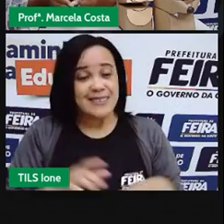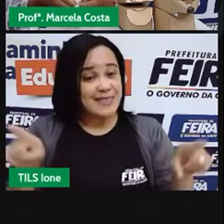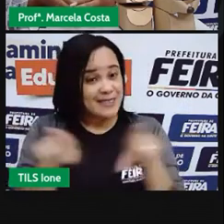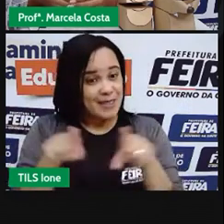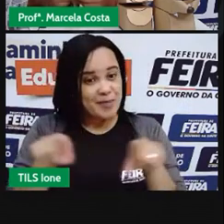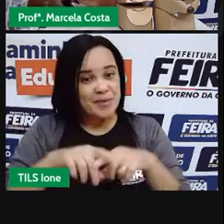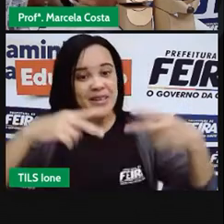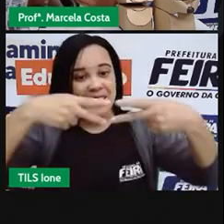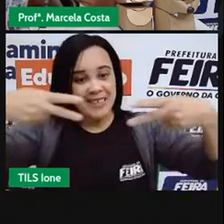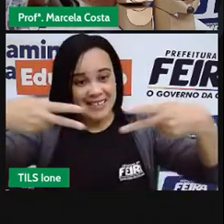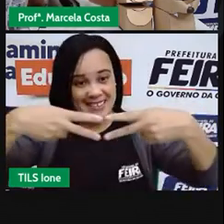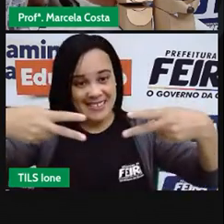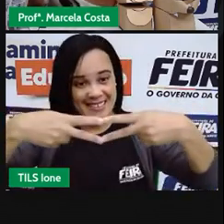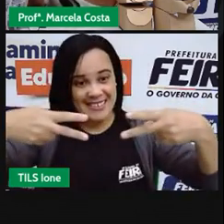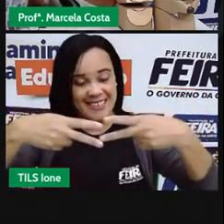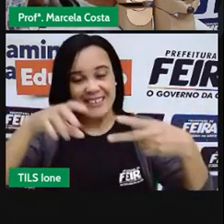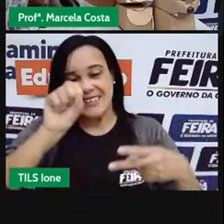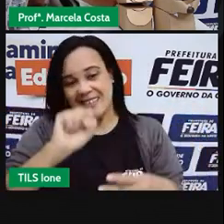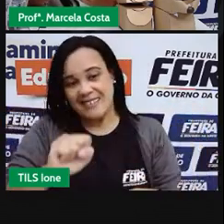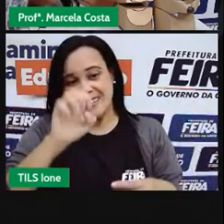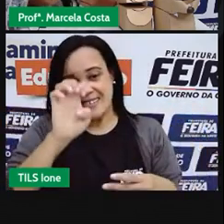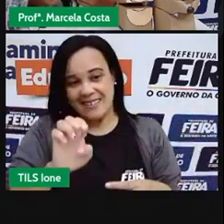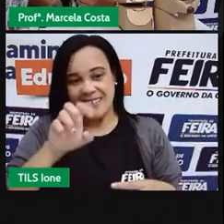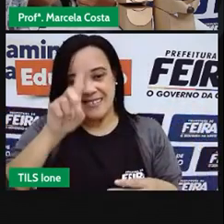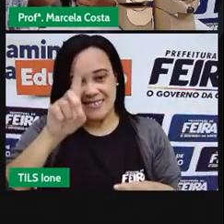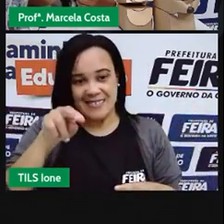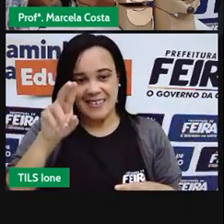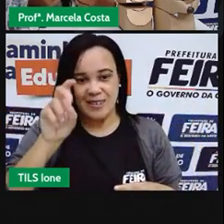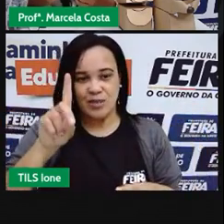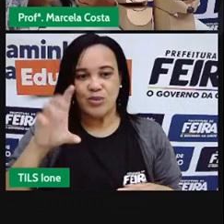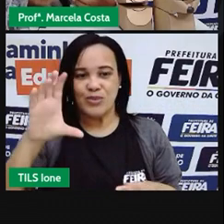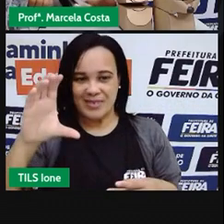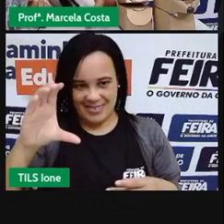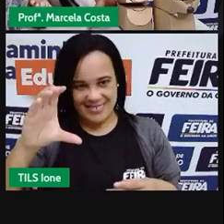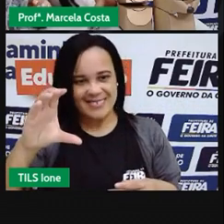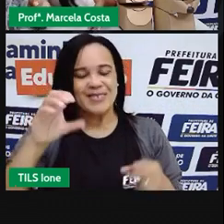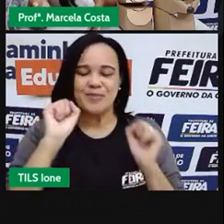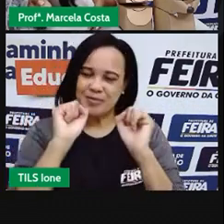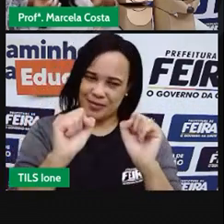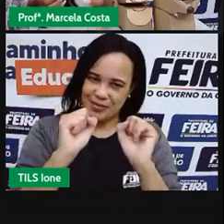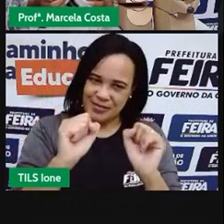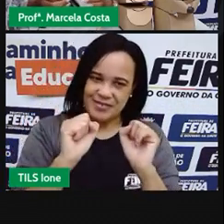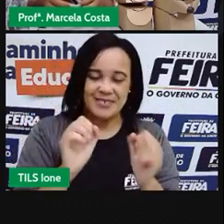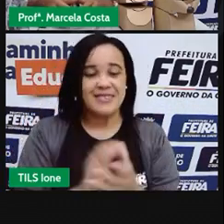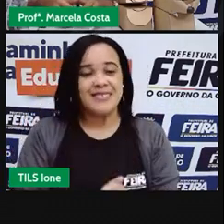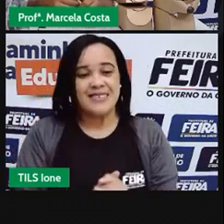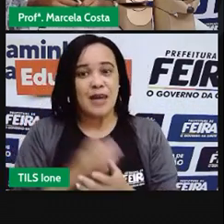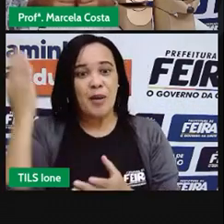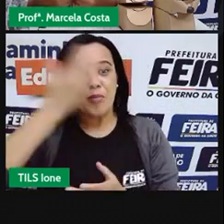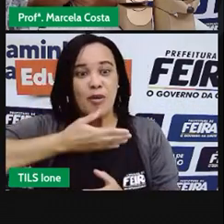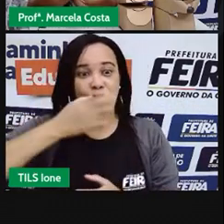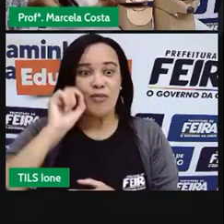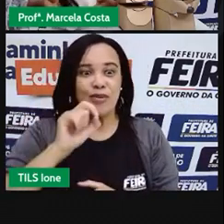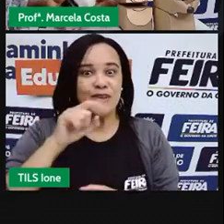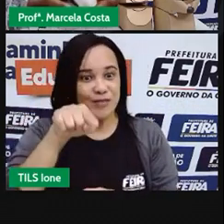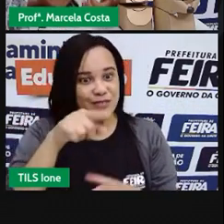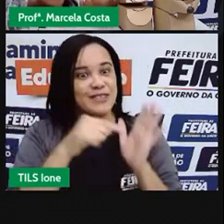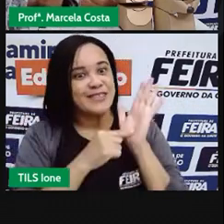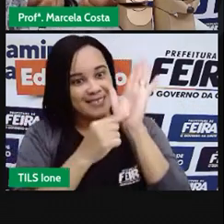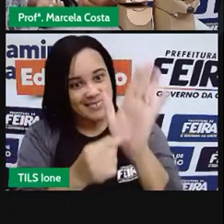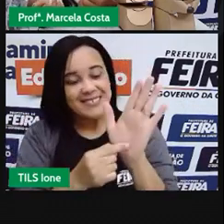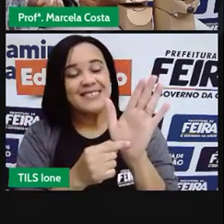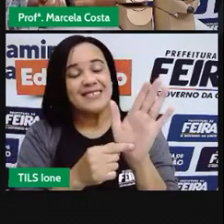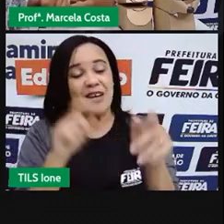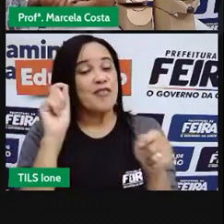ver que você fez ali esse essa dramatização em casa, fez esse reconto